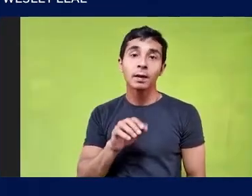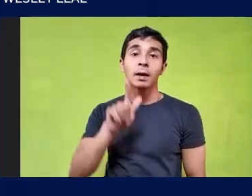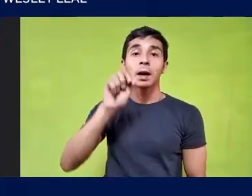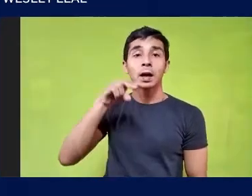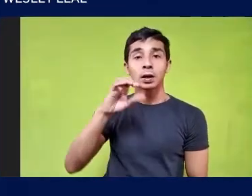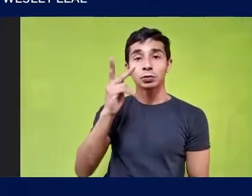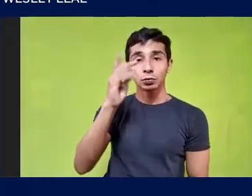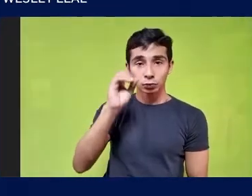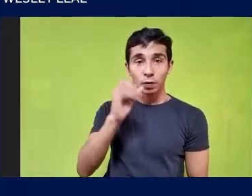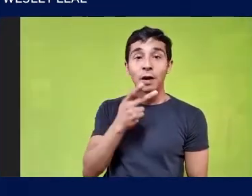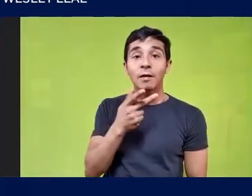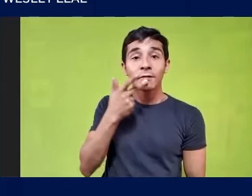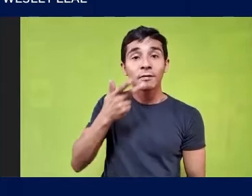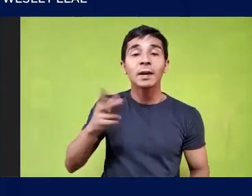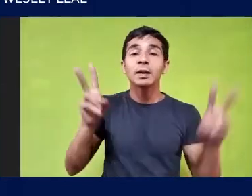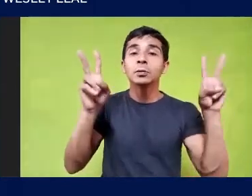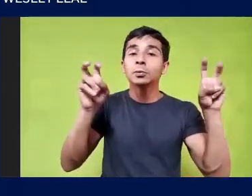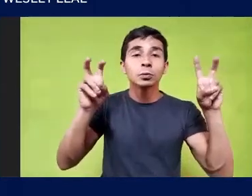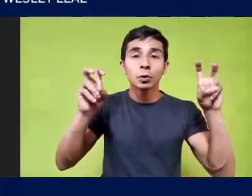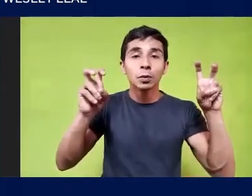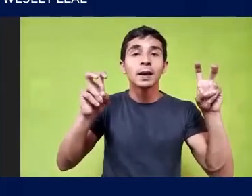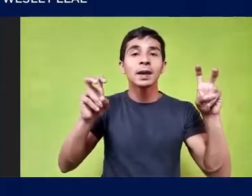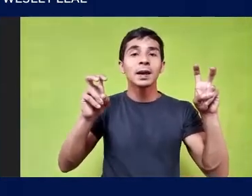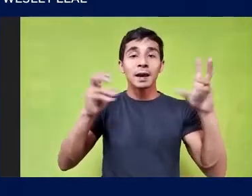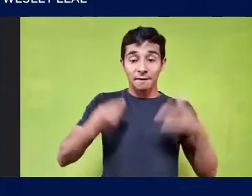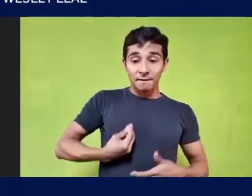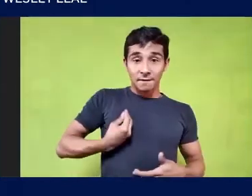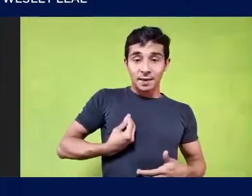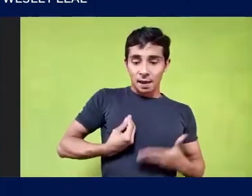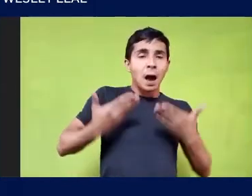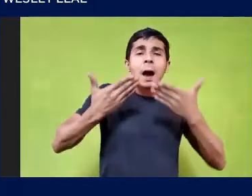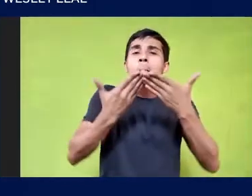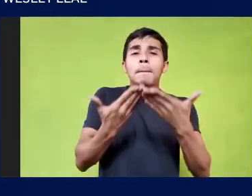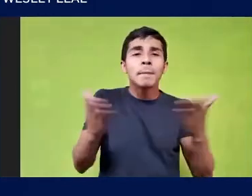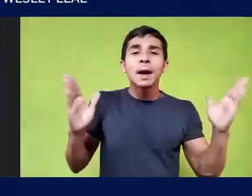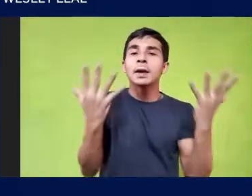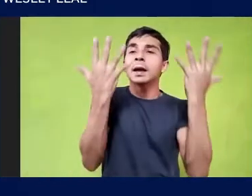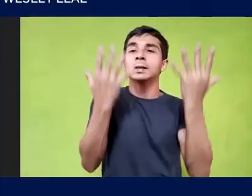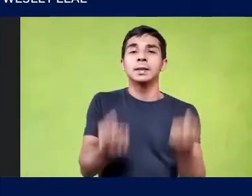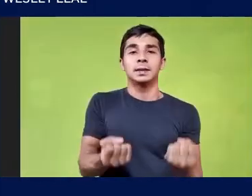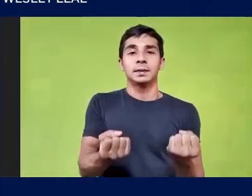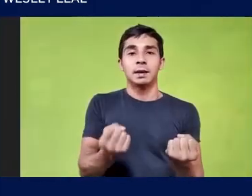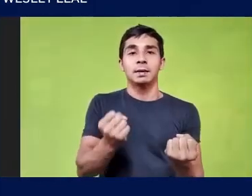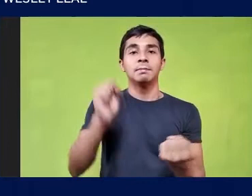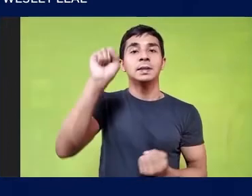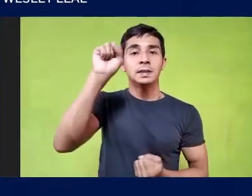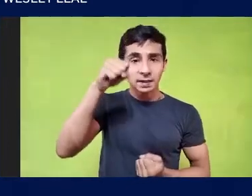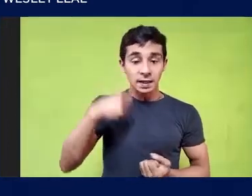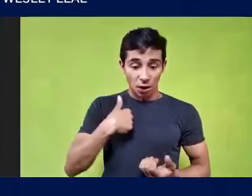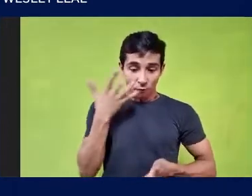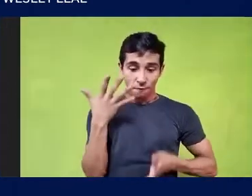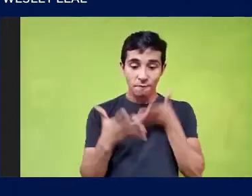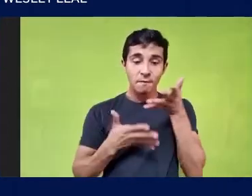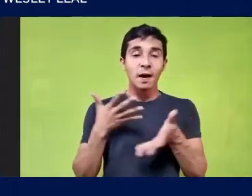Absoluto Esse sim Absoluto Para a vida E que é Articulado Na fala Porque a gente Reconhece Queiramos